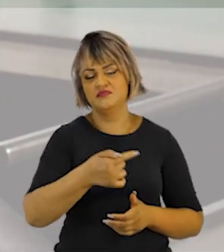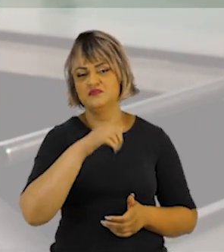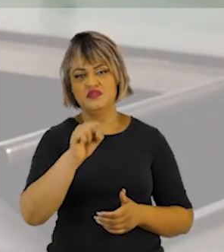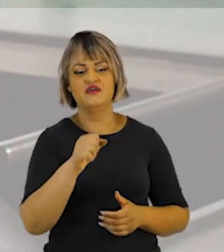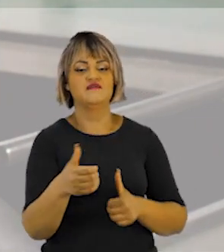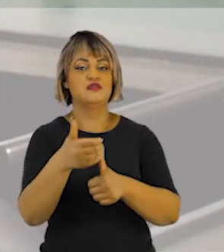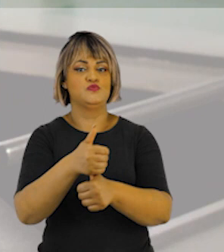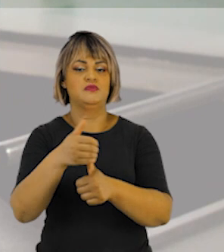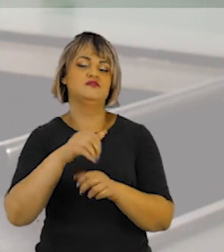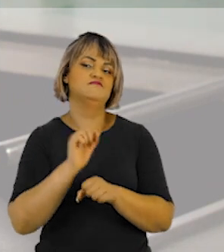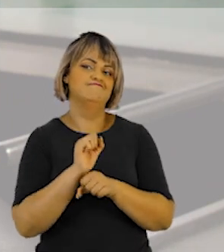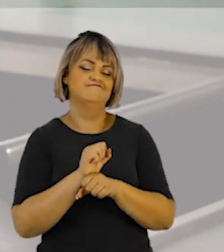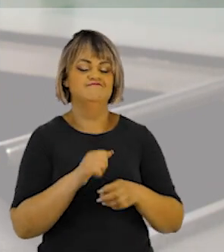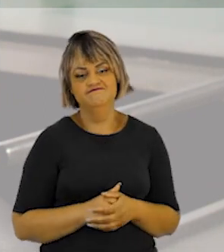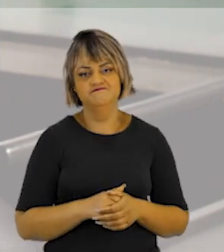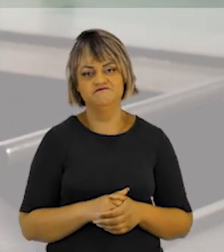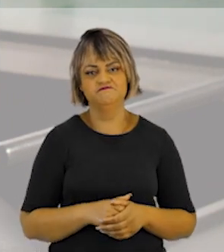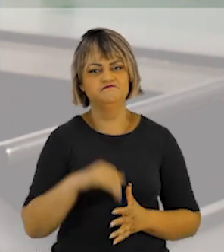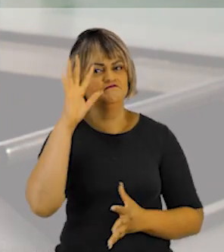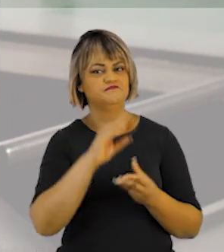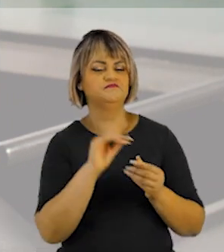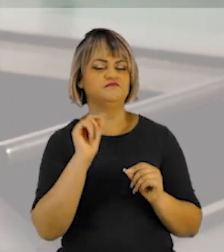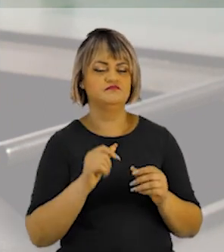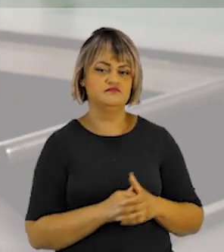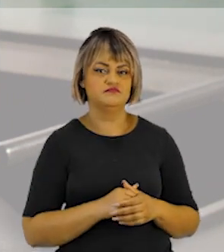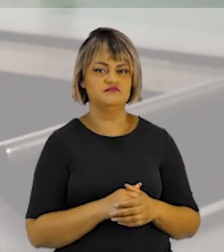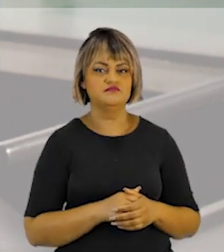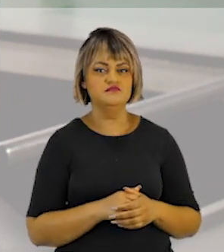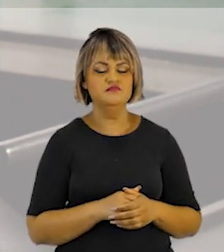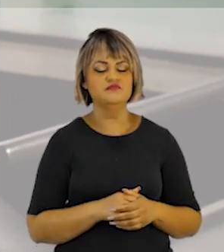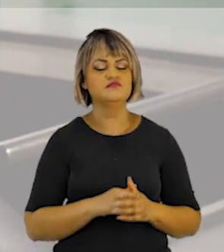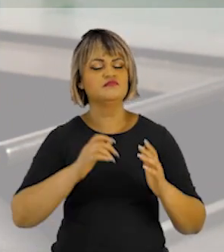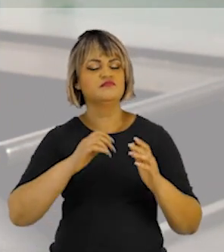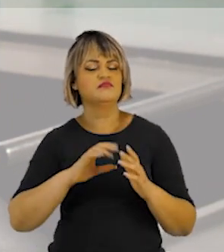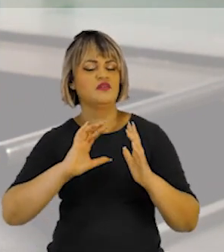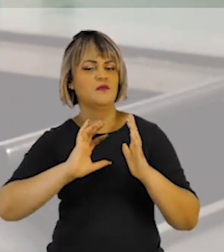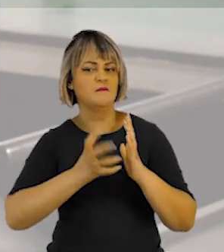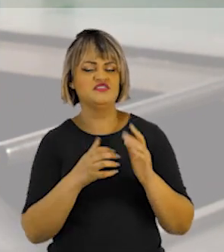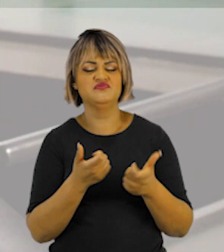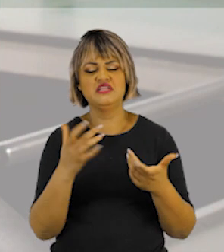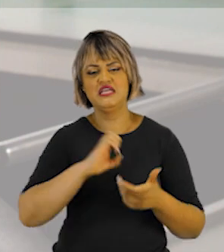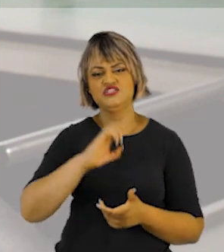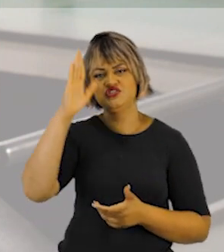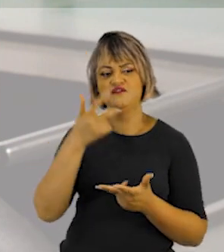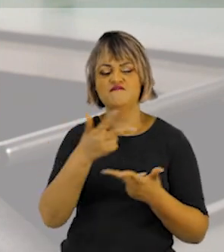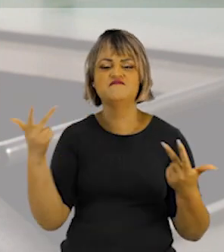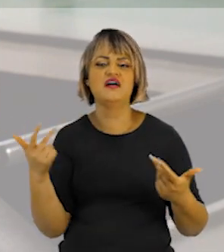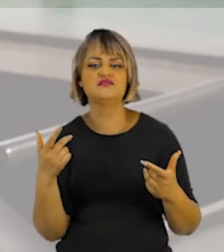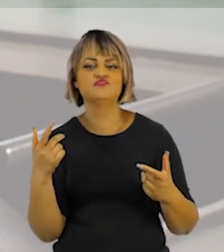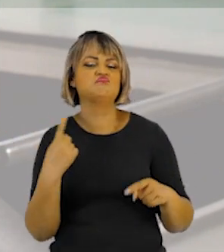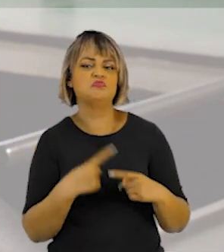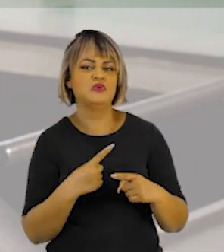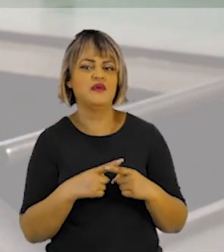serão os suplentes. Então a gente observa o seguinte, por que o partido lança um monte de candidatos? Primeira coisa, de